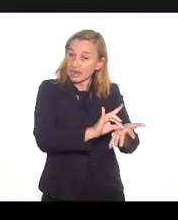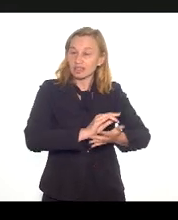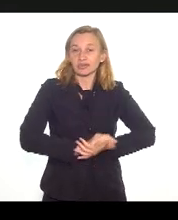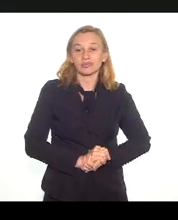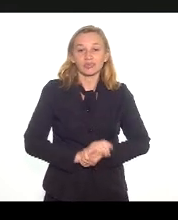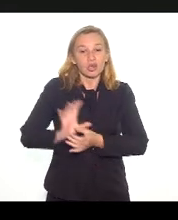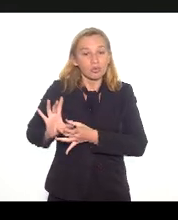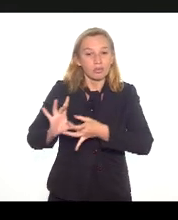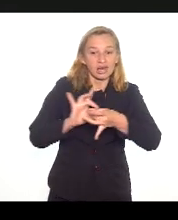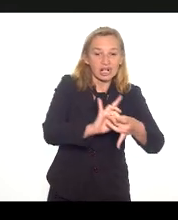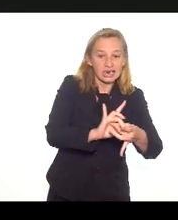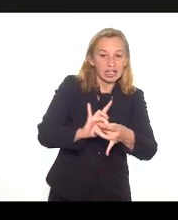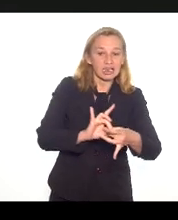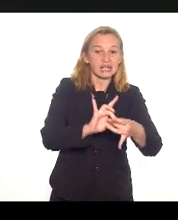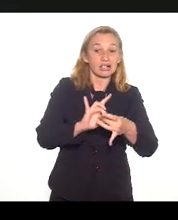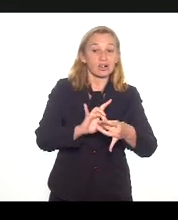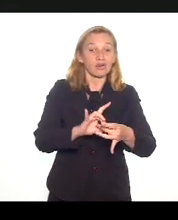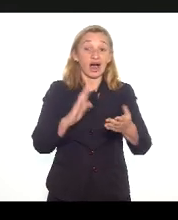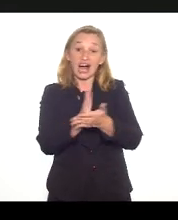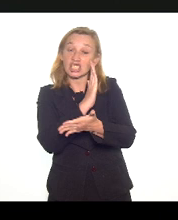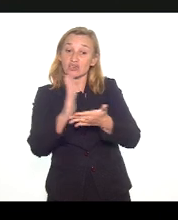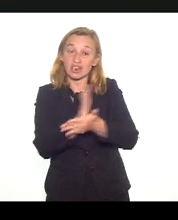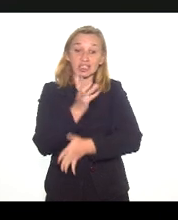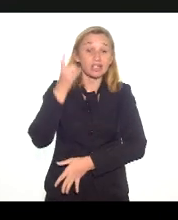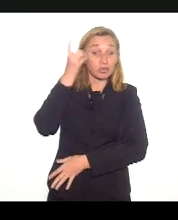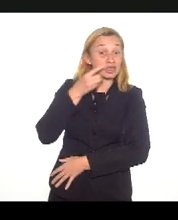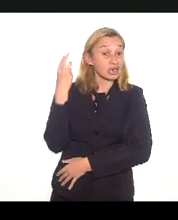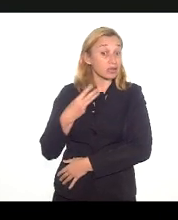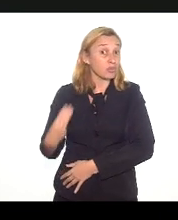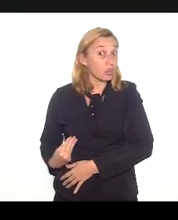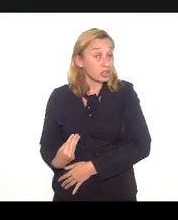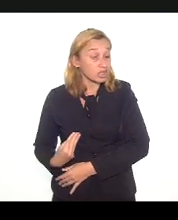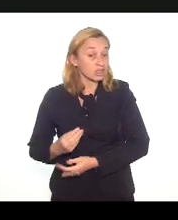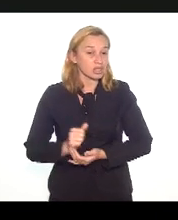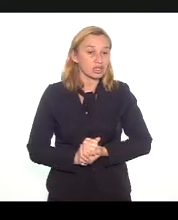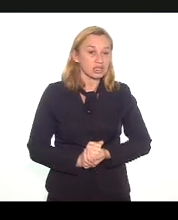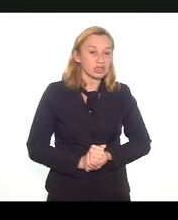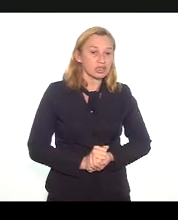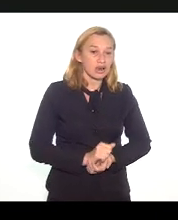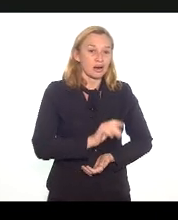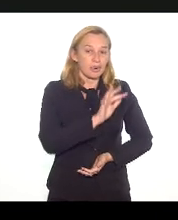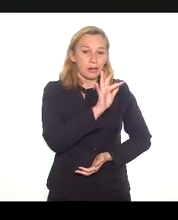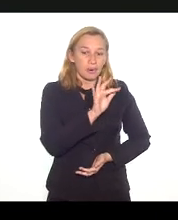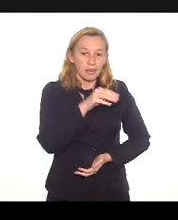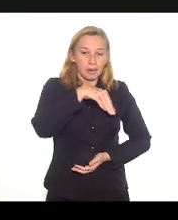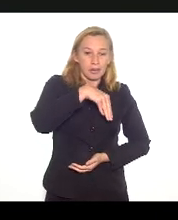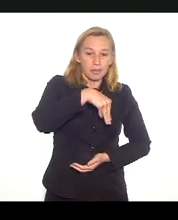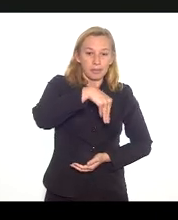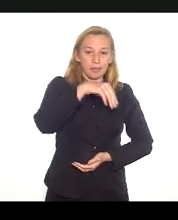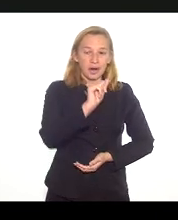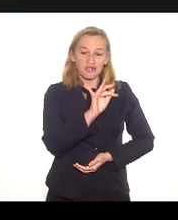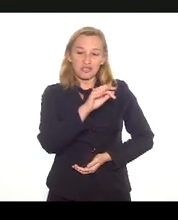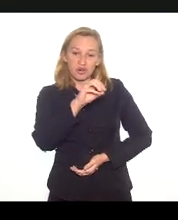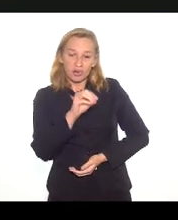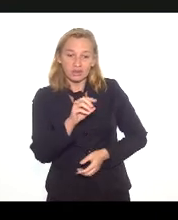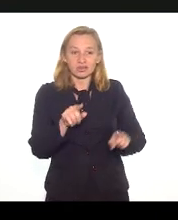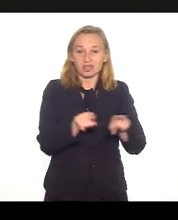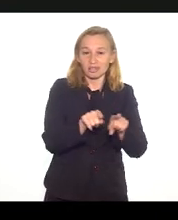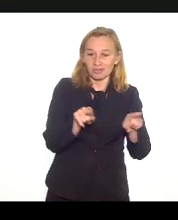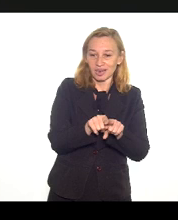tendo uma aliança muitas vezes, viu, deputada Mônica, entre figuras mafiosas e figuras a favor do estado mínimo,